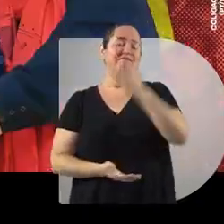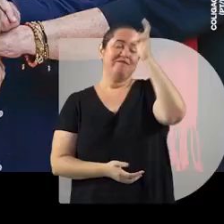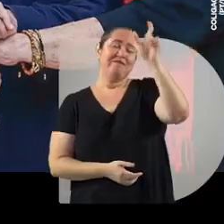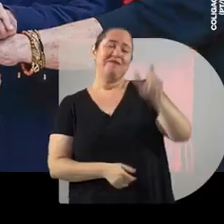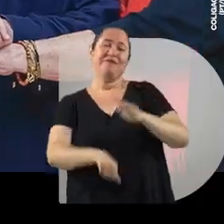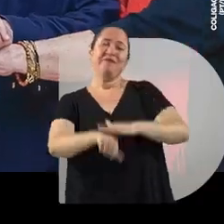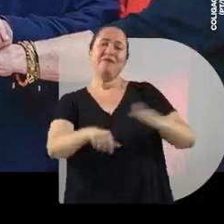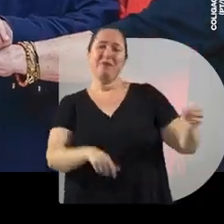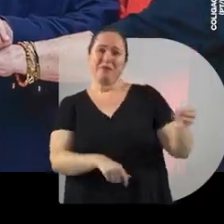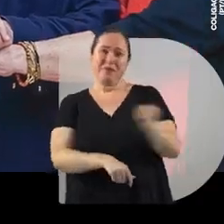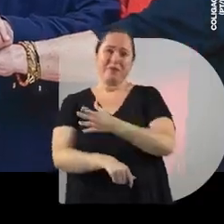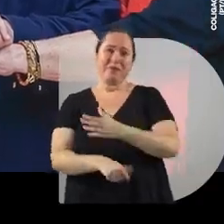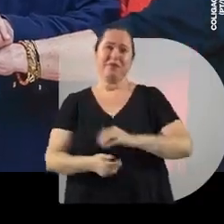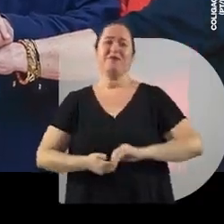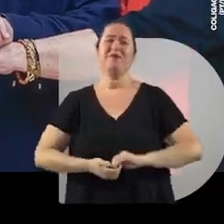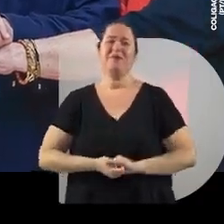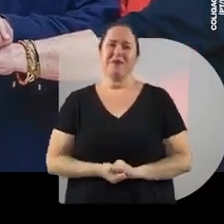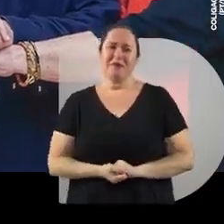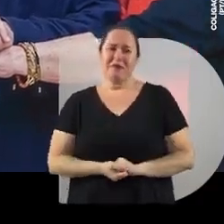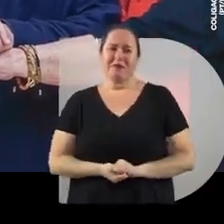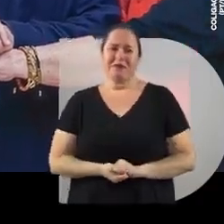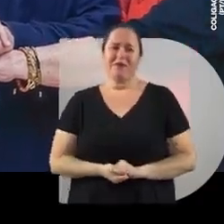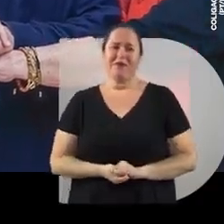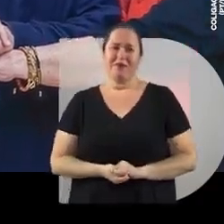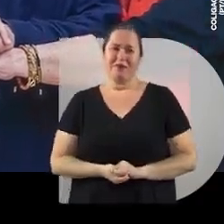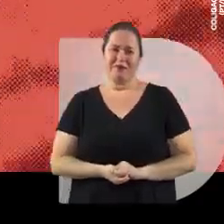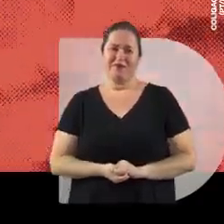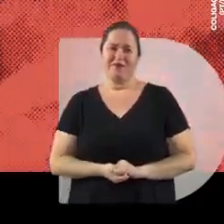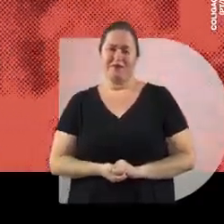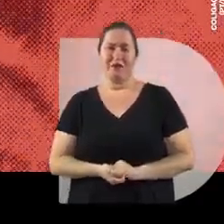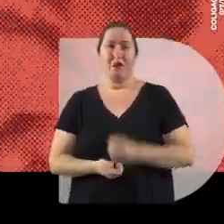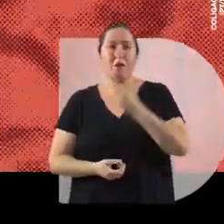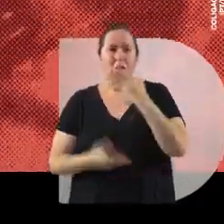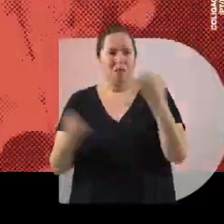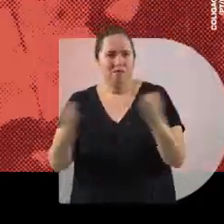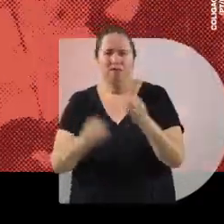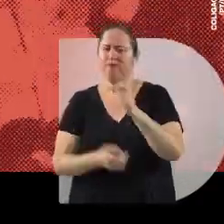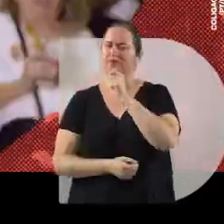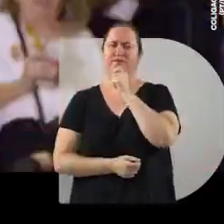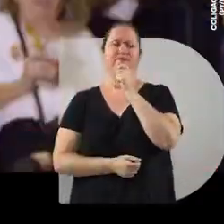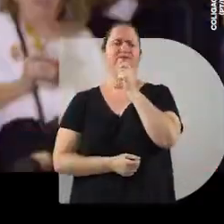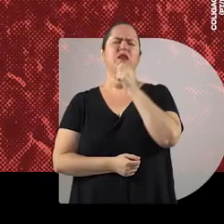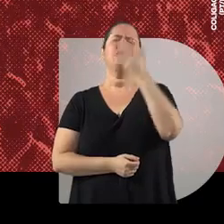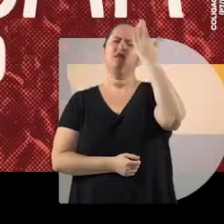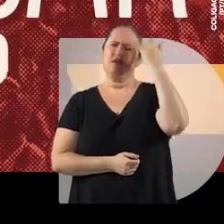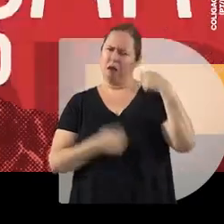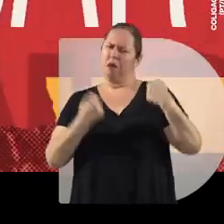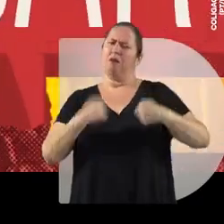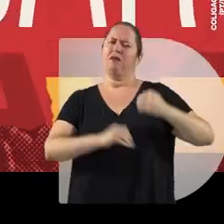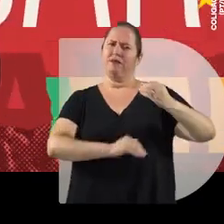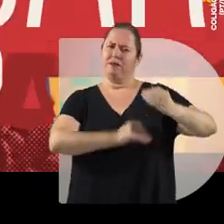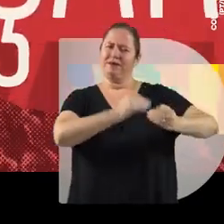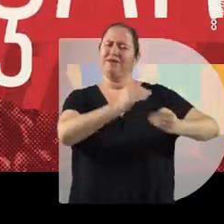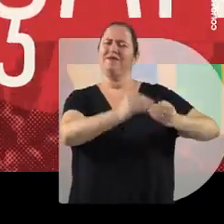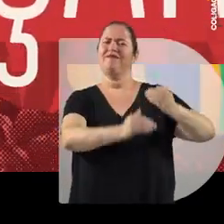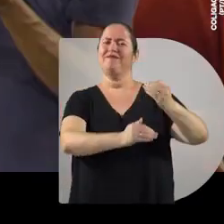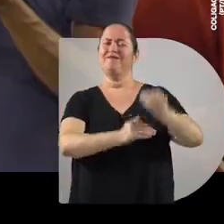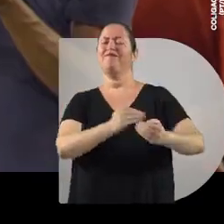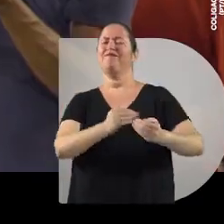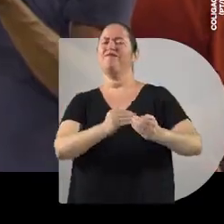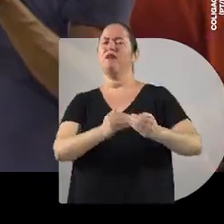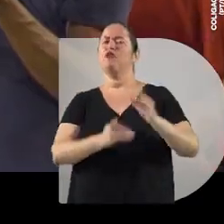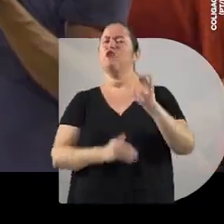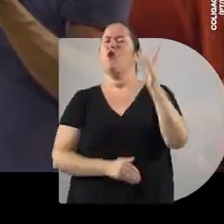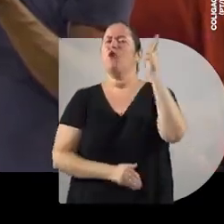O cara certo para um novo tempo. Tá bom, ainda não. A gente sabe que precisa avançar.